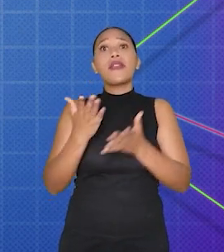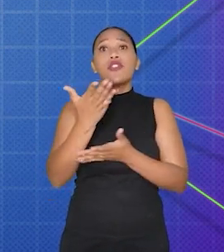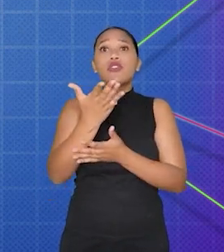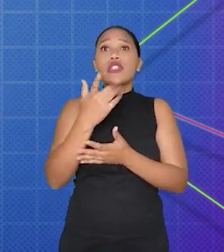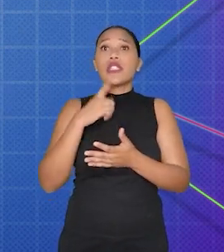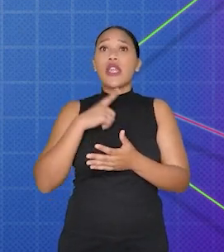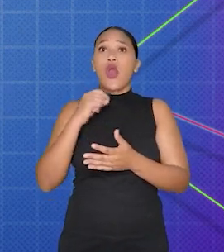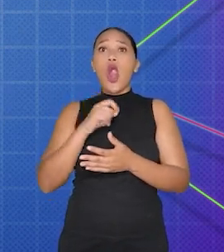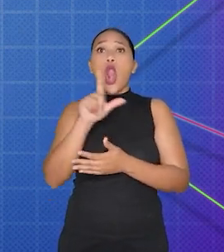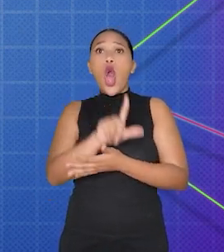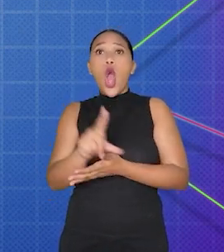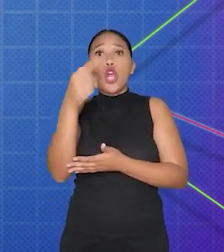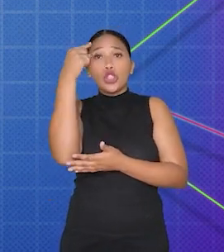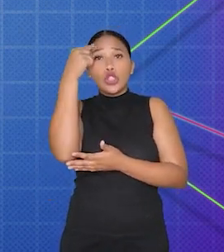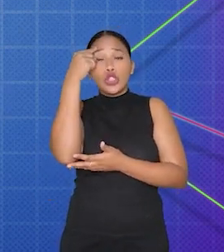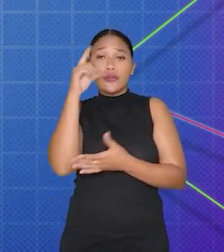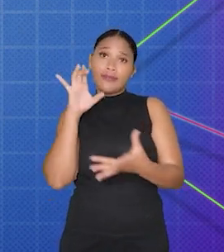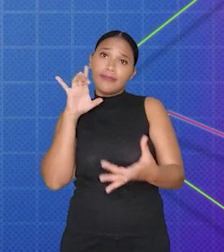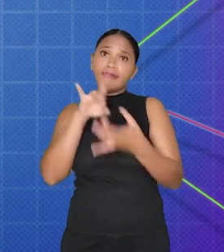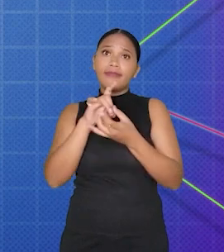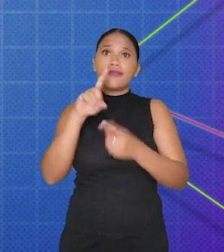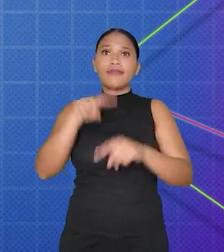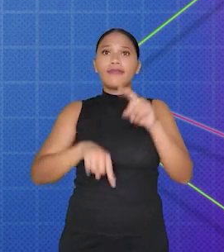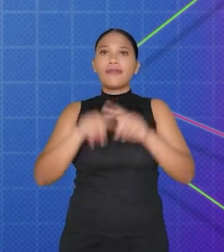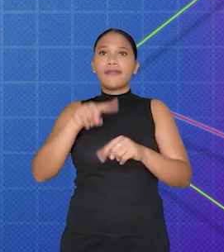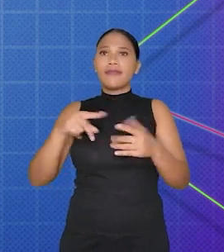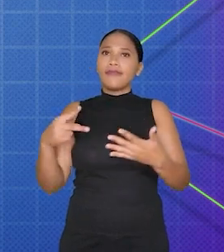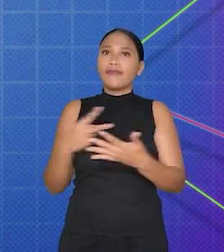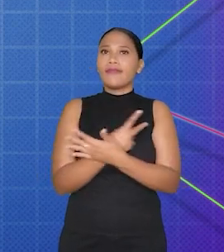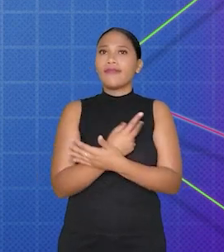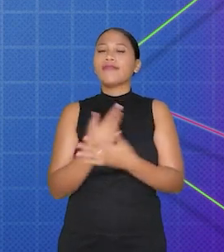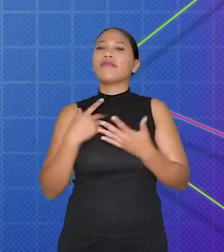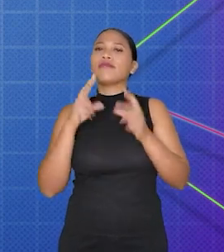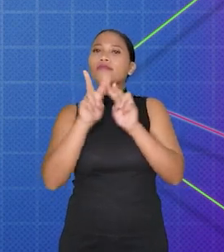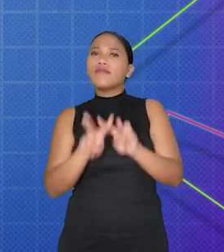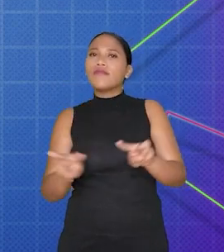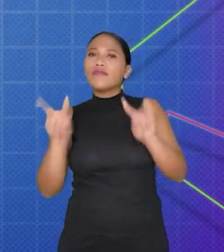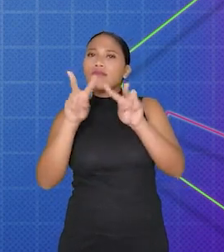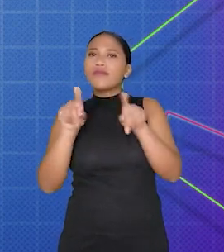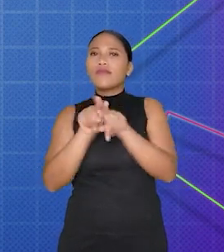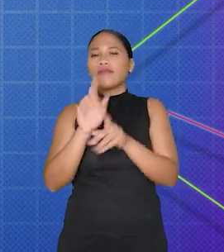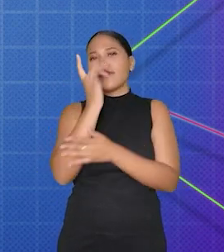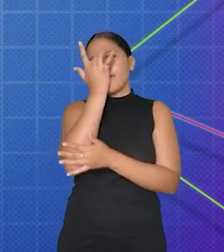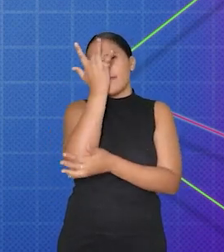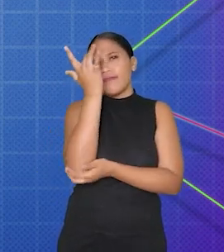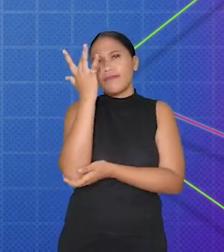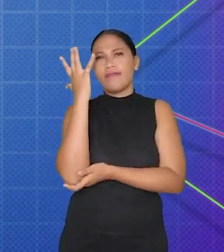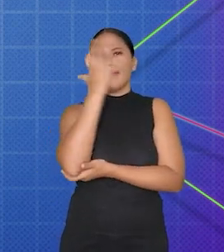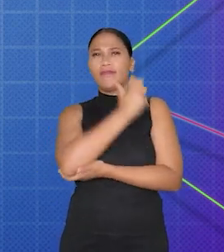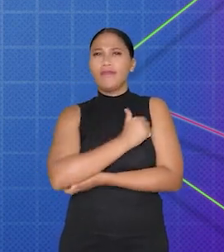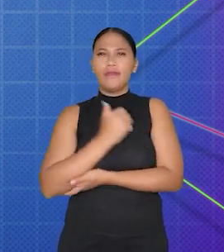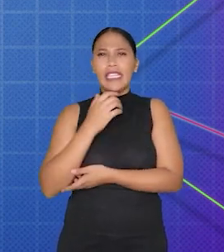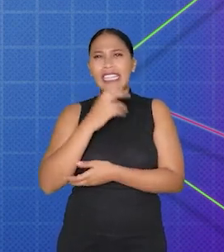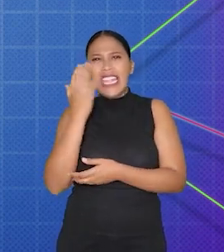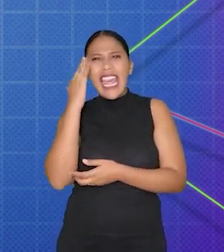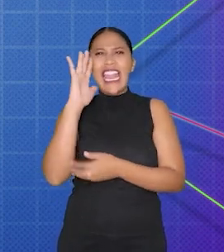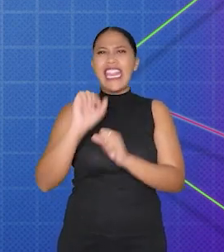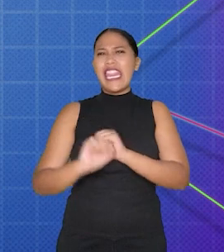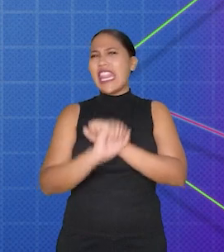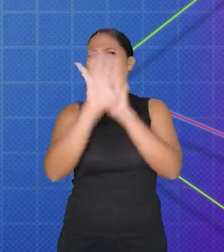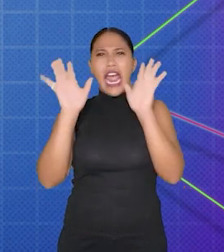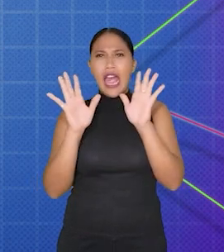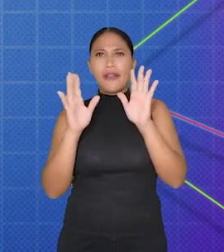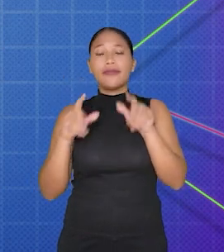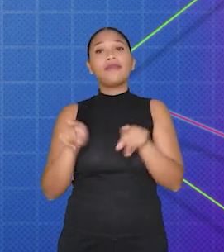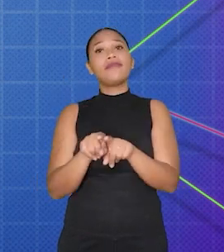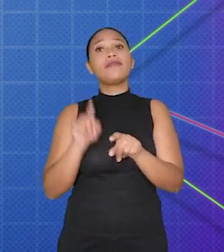desenvolvedores criar a lógica de programação para os seus objetos e eventos de uma maneira visual e fácil de entender. A Folha de